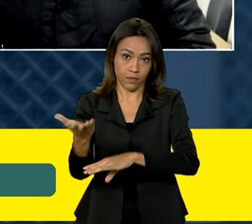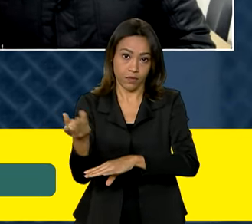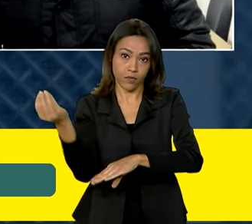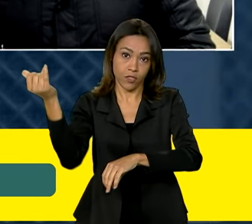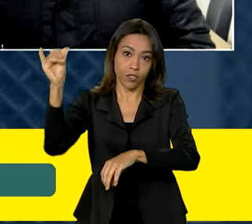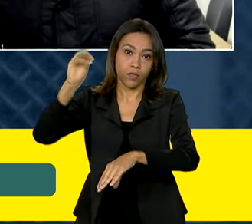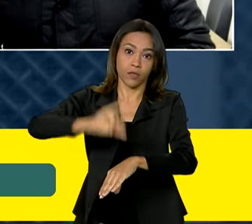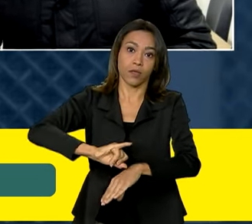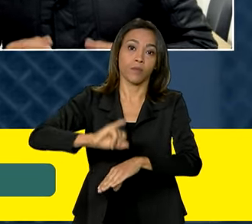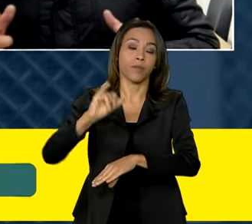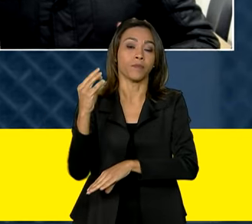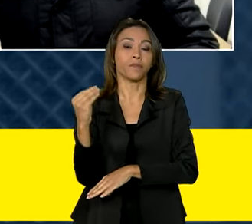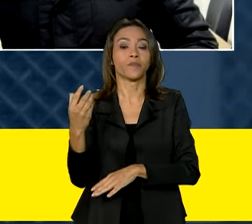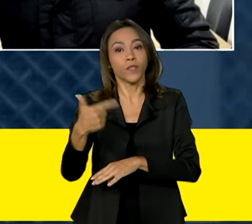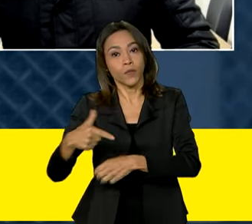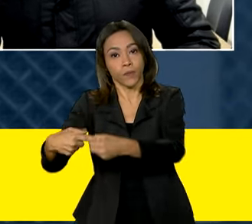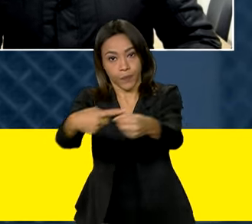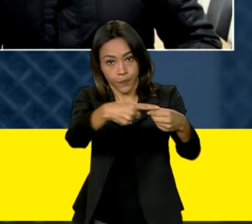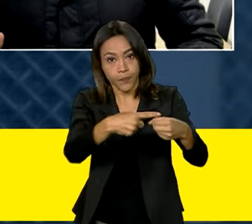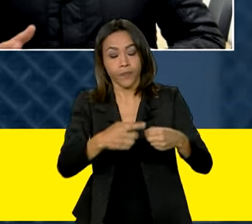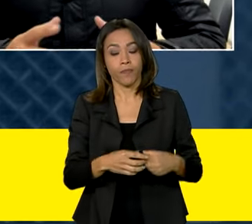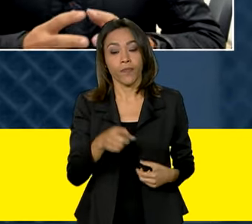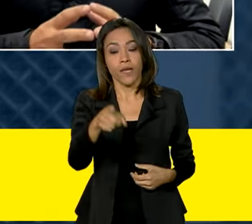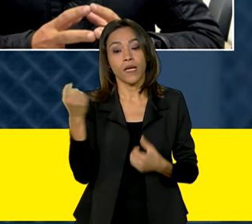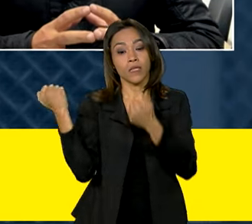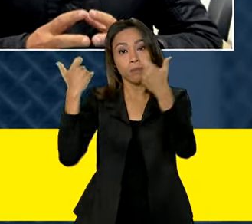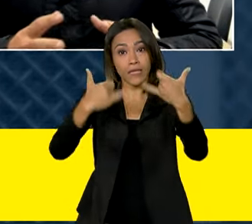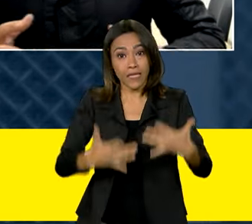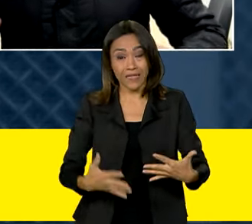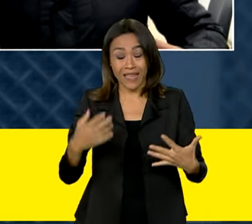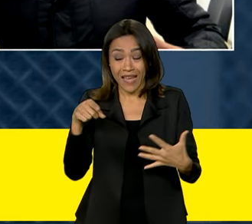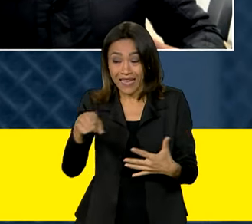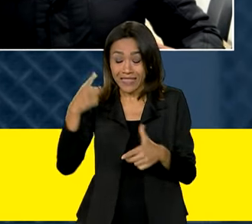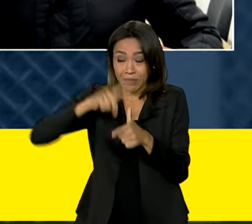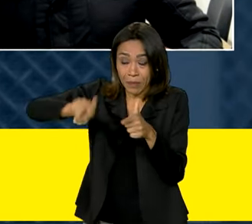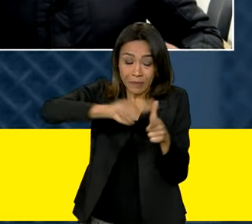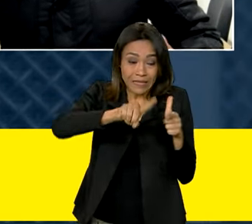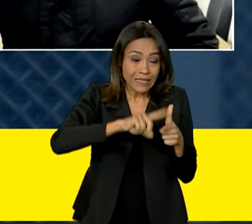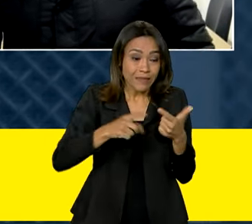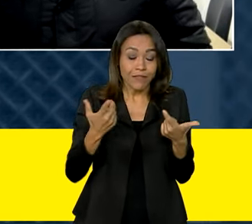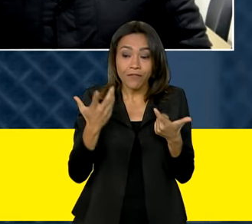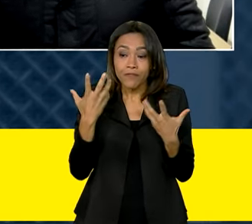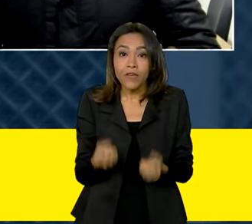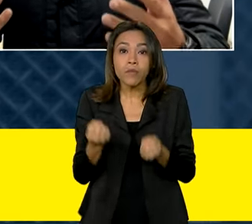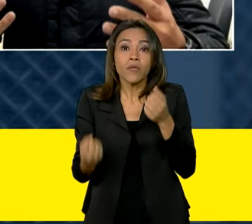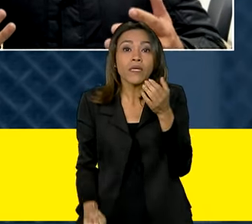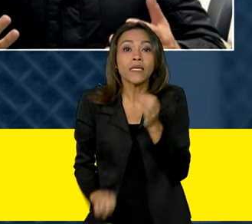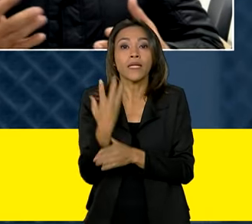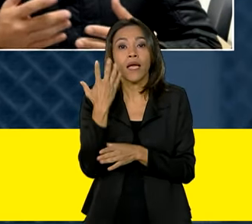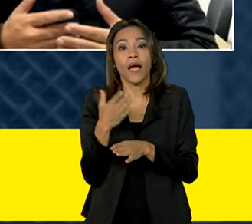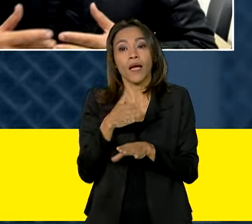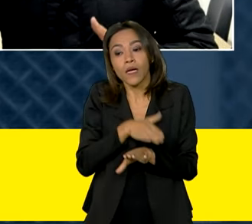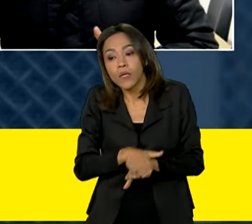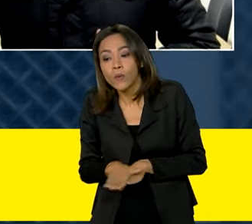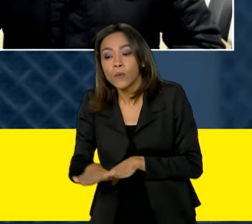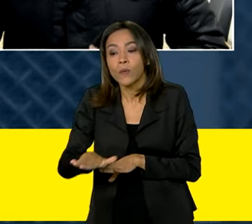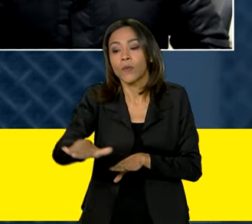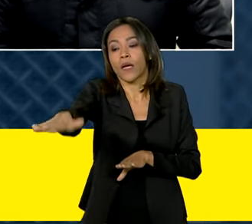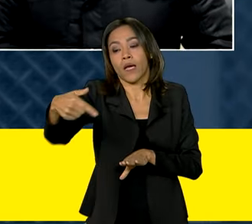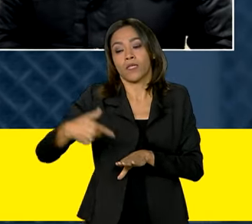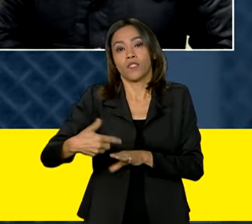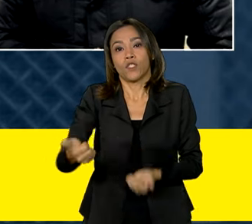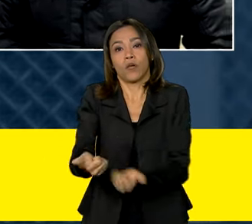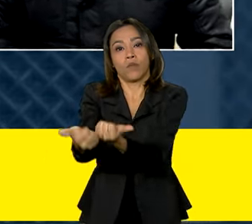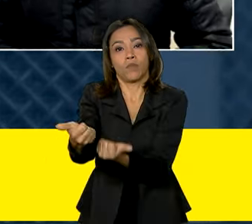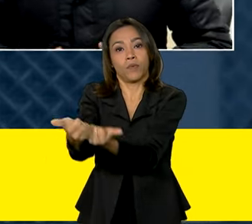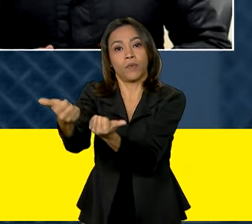pelo tamanho dessa crise, estabelecer caminhos assistenciais. Assim que as águas subiram ou que levaram parte